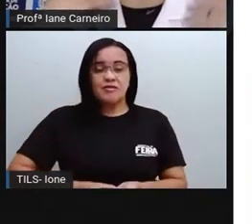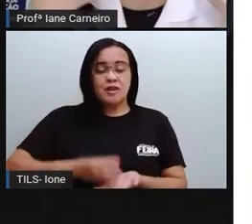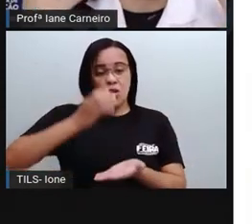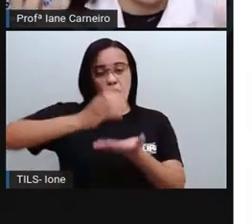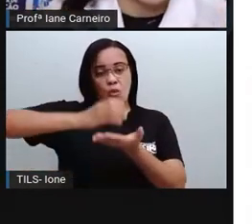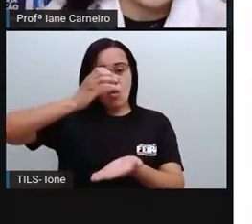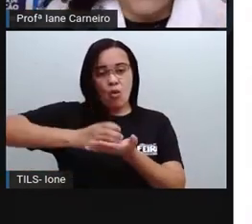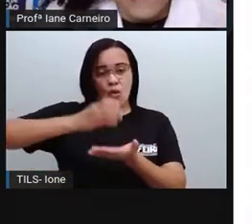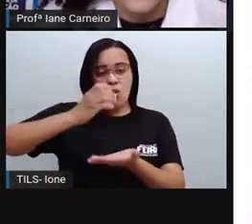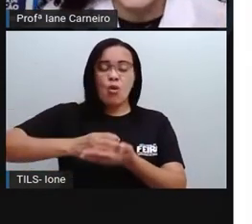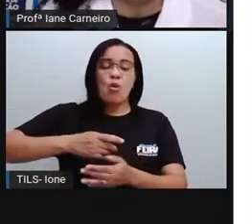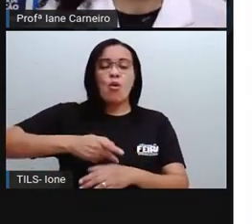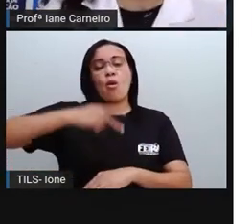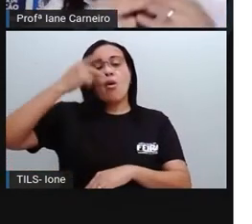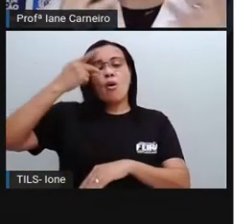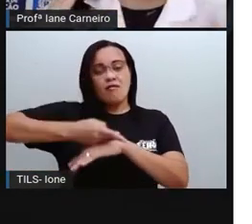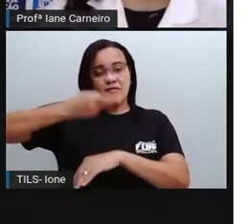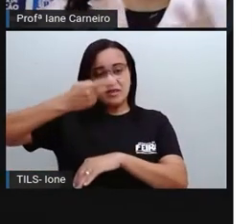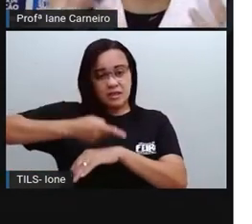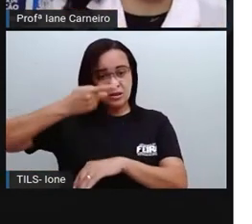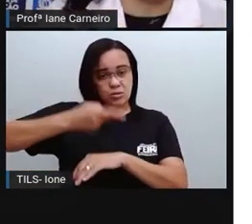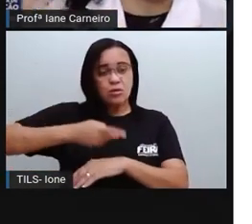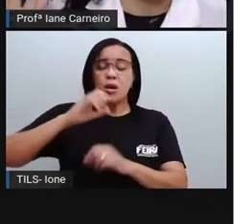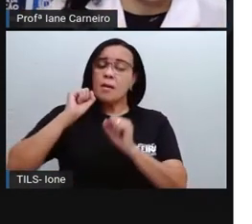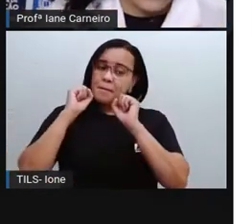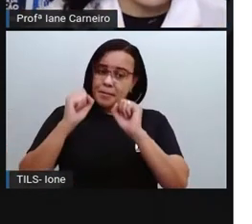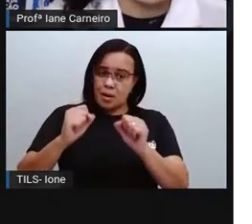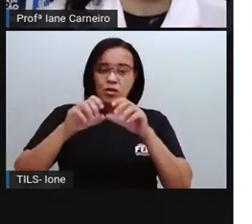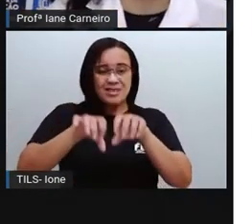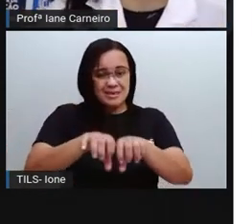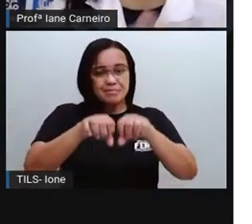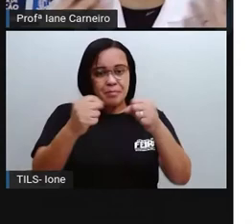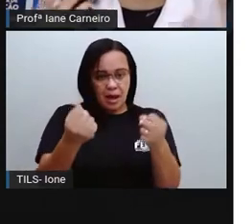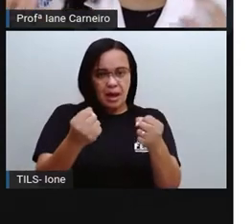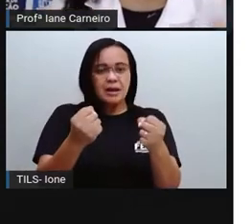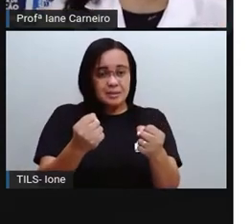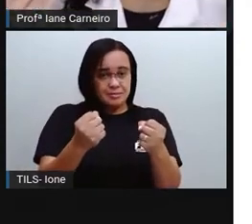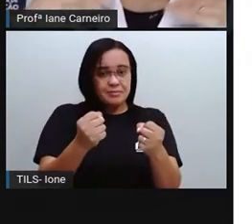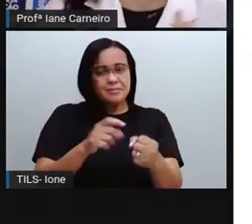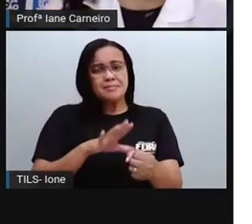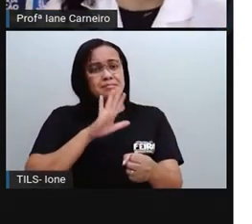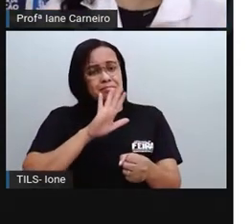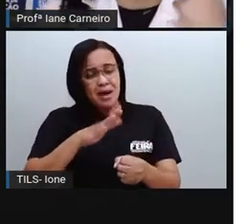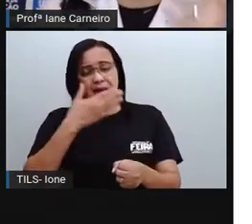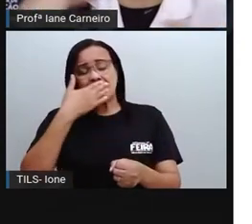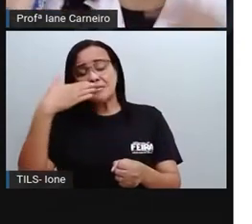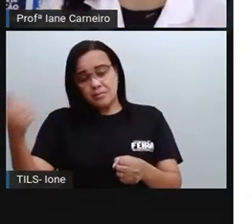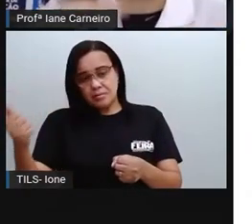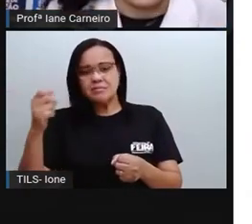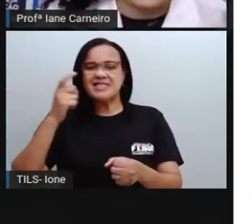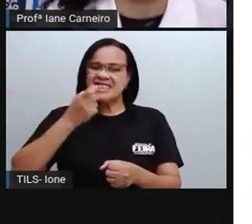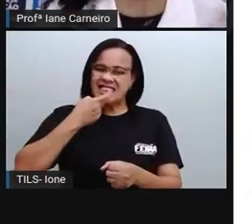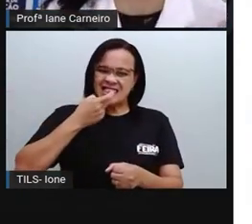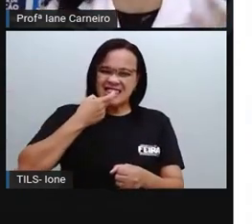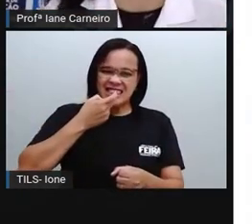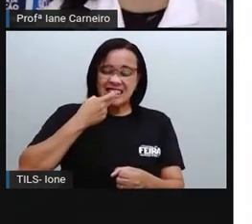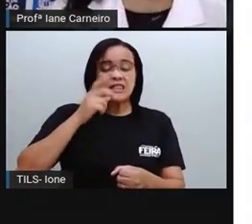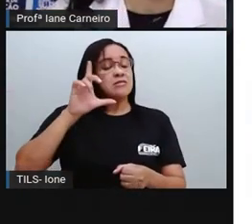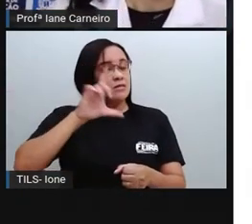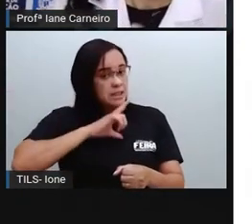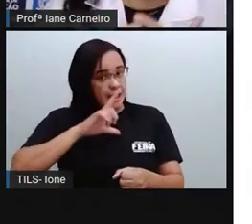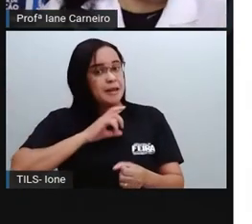diferente de um copo de barro. Então, o plástico tem várias vantagens, ainda mais no mundo que nós vivemos hoje, que é tudo muito rápido.